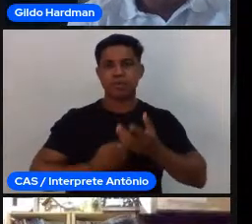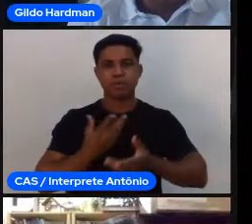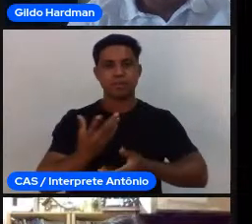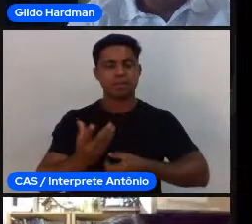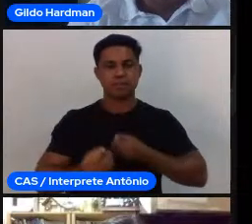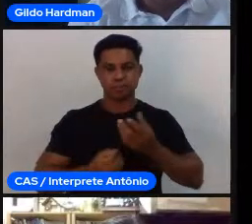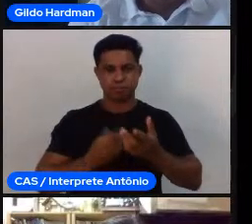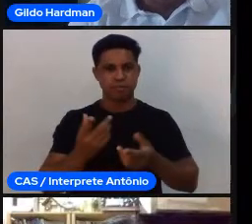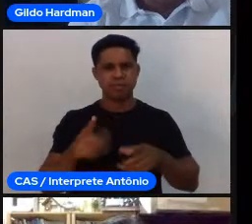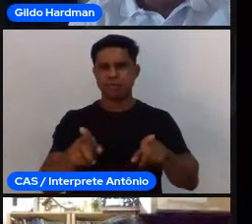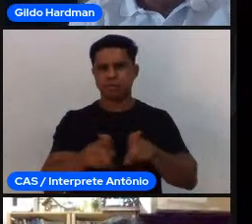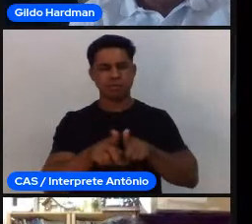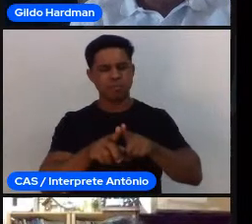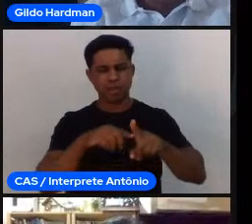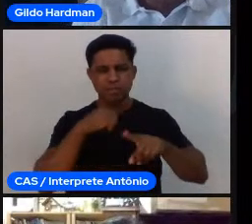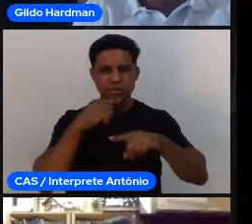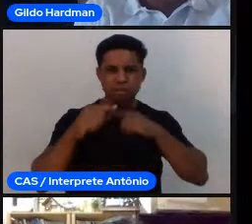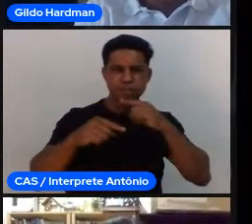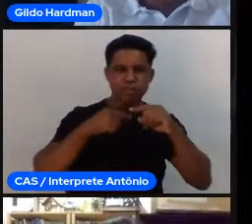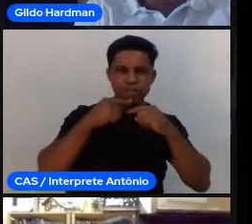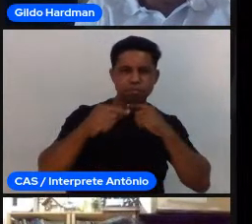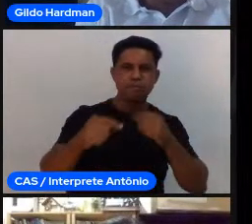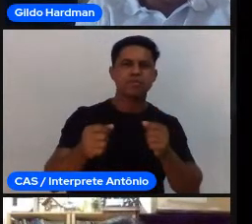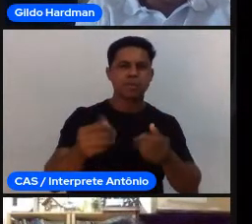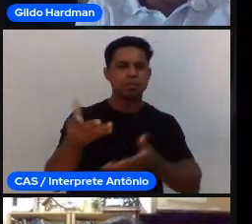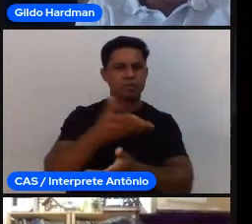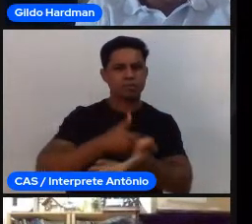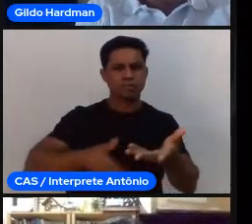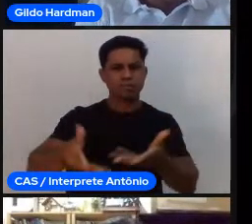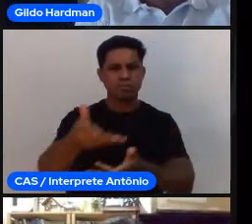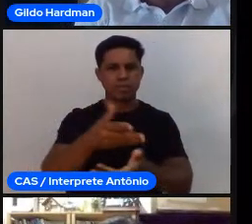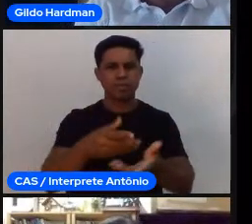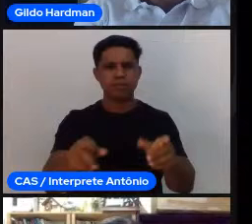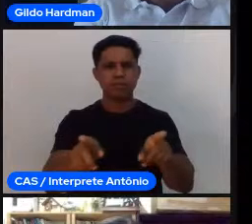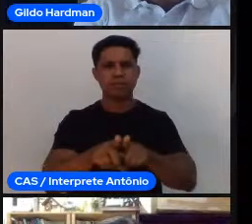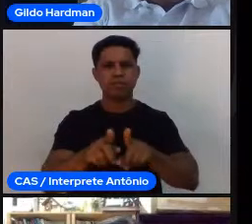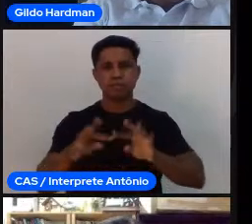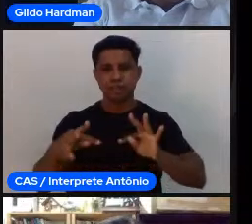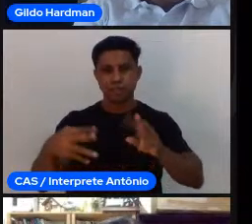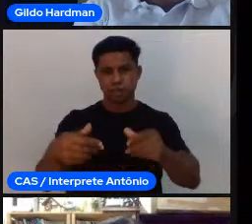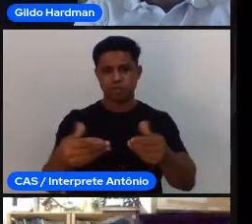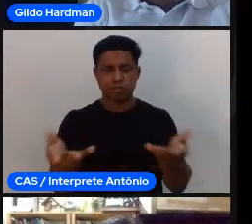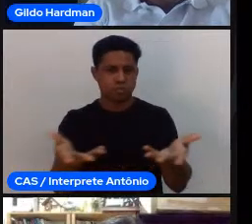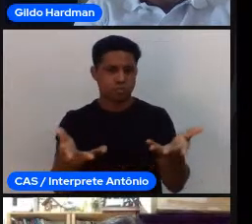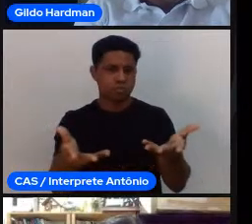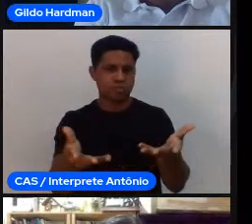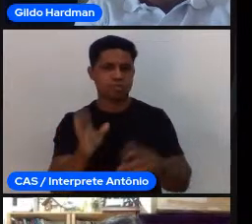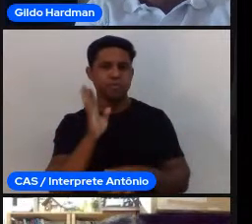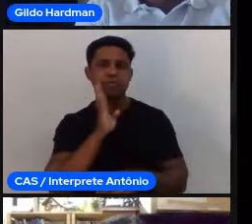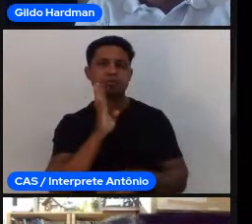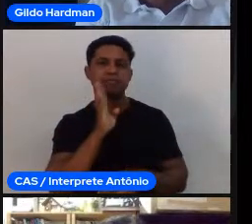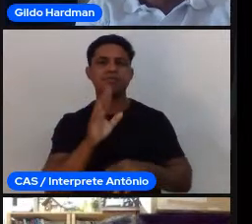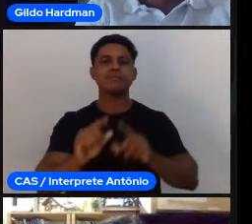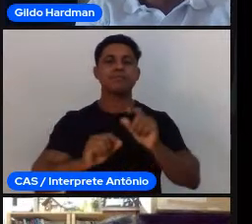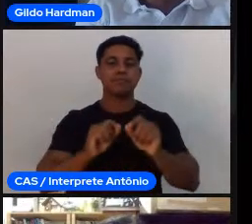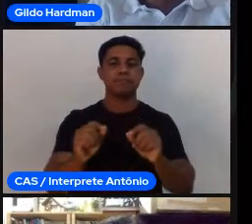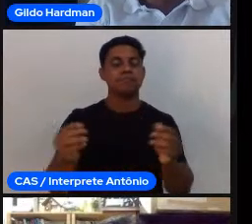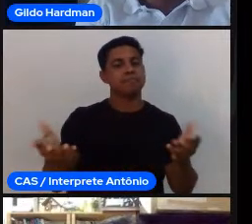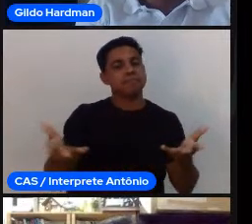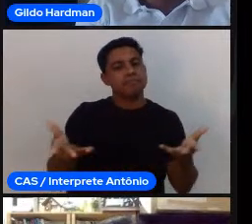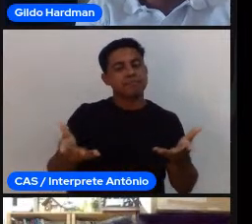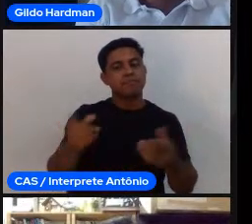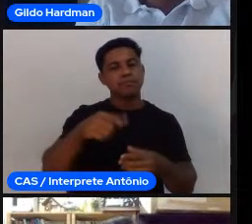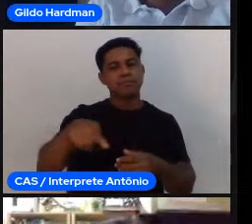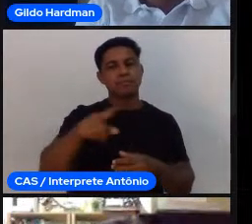né? Um espaço comum de compartilhar. E vai ficando muito bacana. Pode pôr coisa que já está, porque quanto mais um